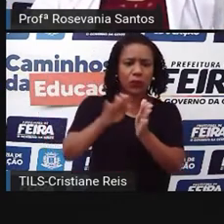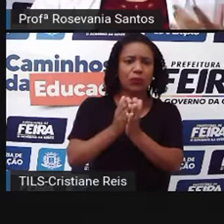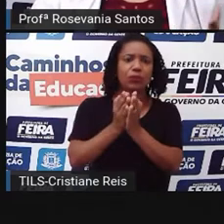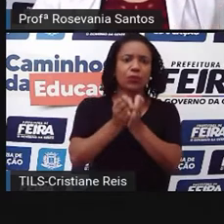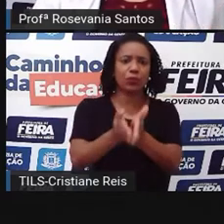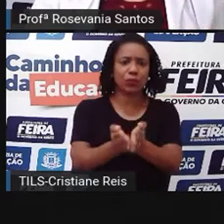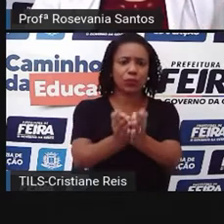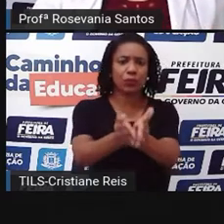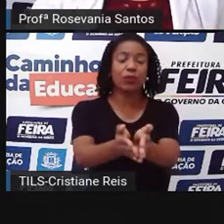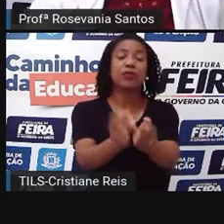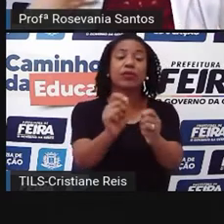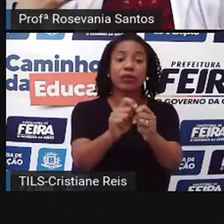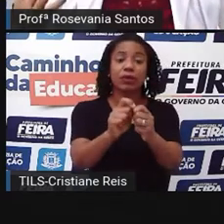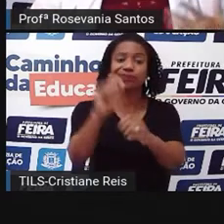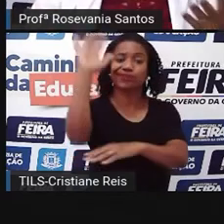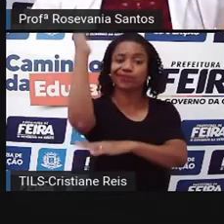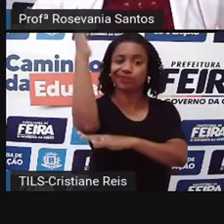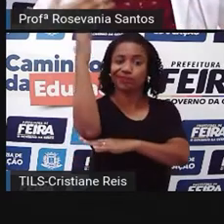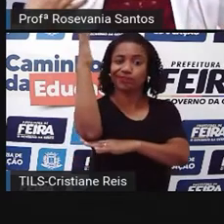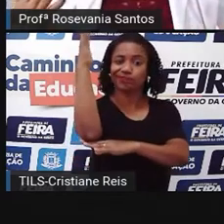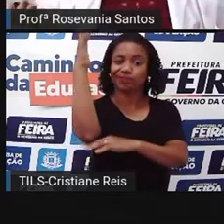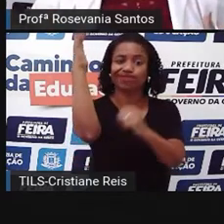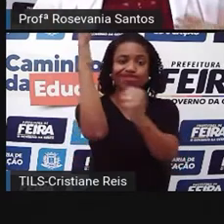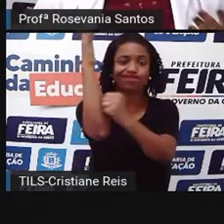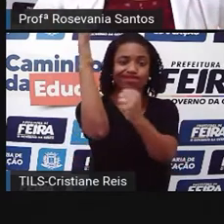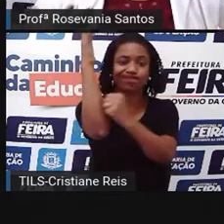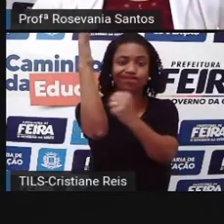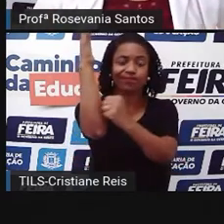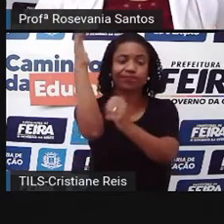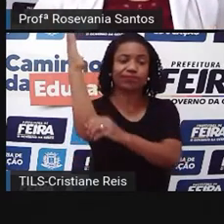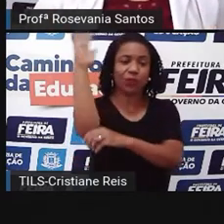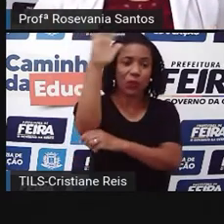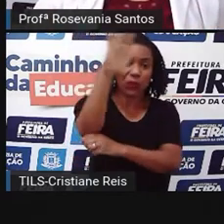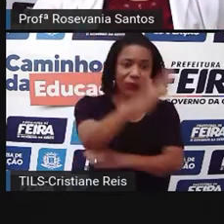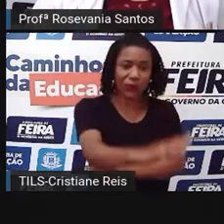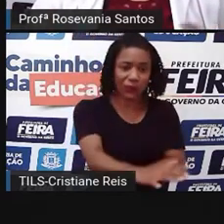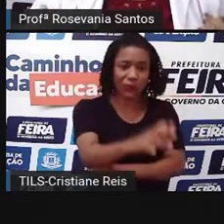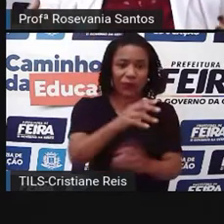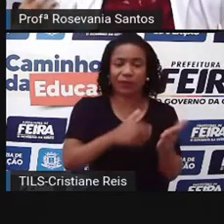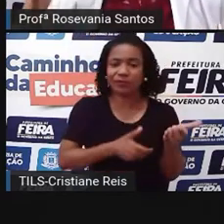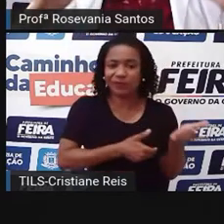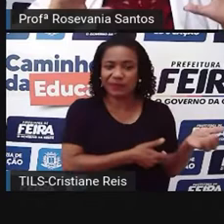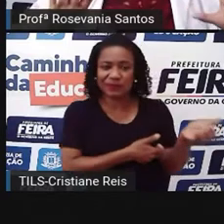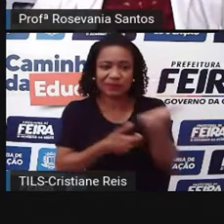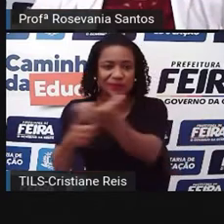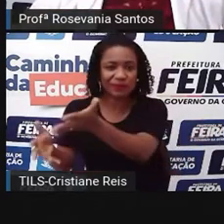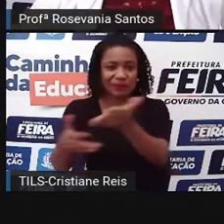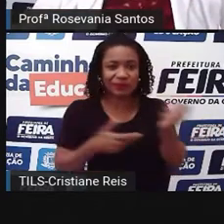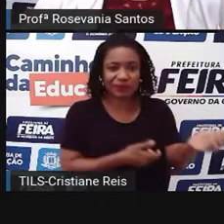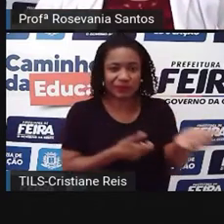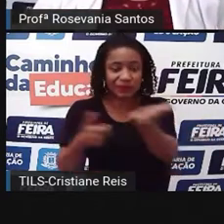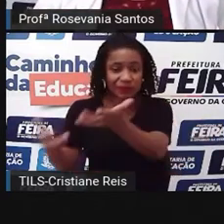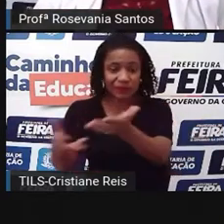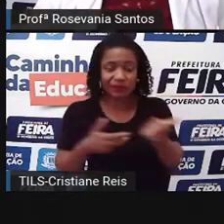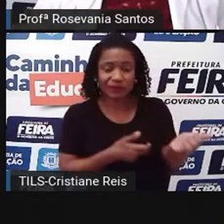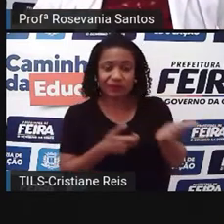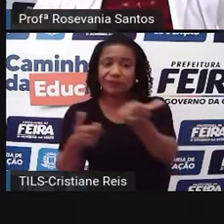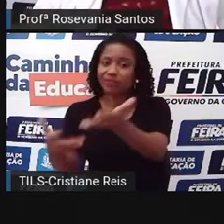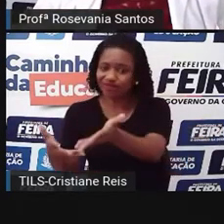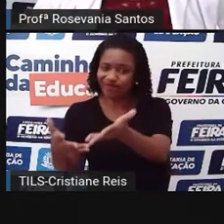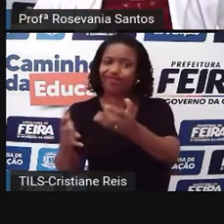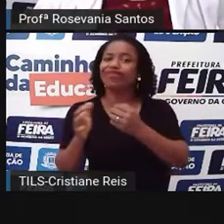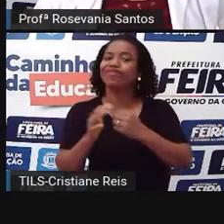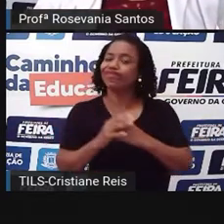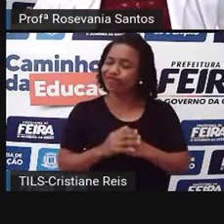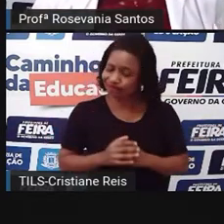com a retirada do pau-brasil, e assim, depois, outras árvores, né? Nobres, né? Aí, foi o primeiro impacto deles, foi